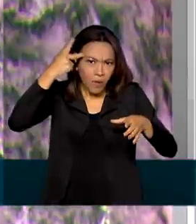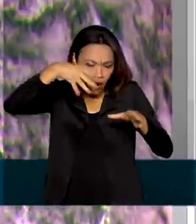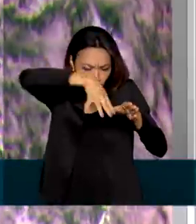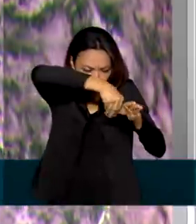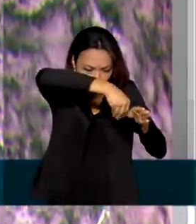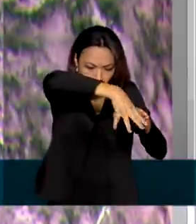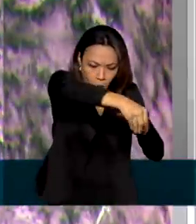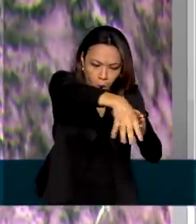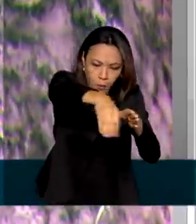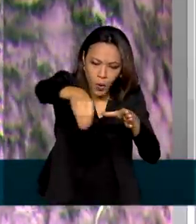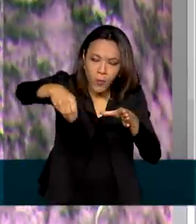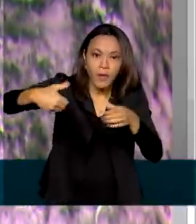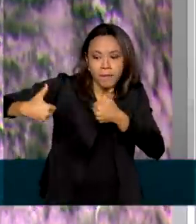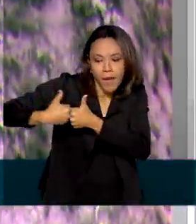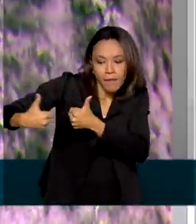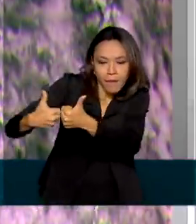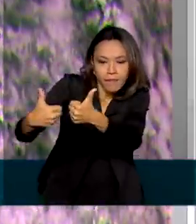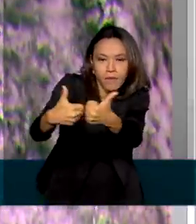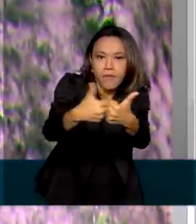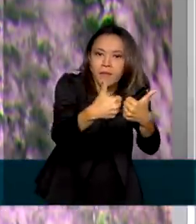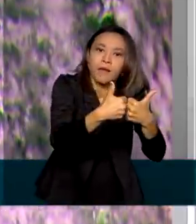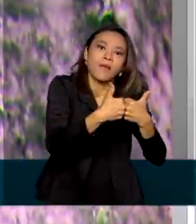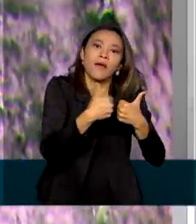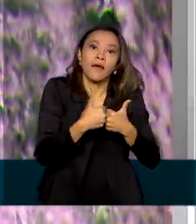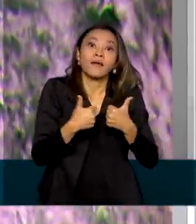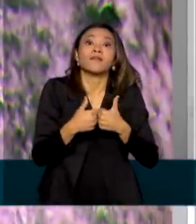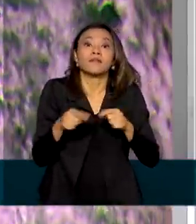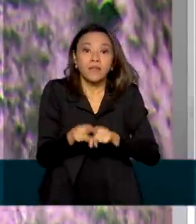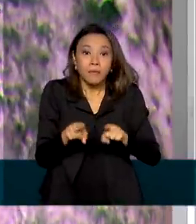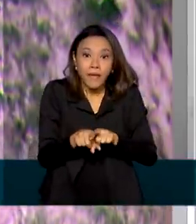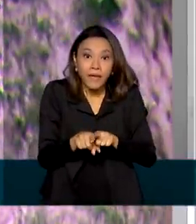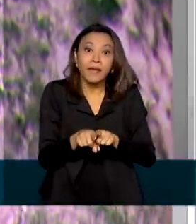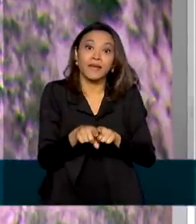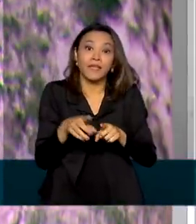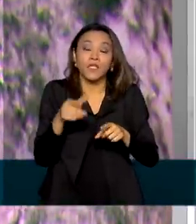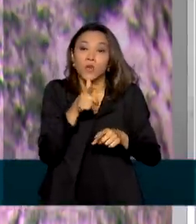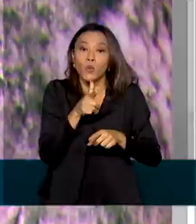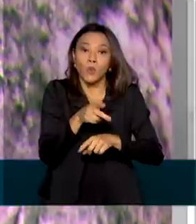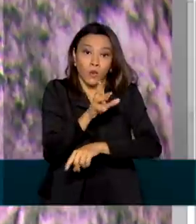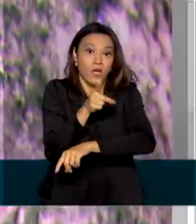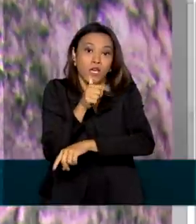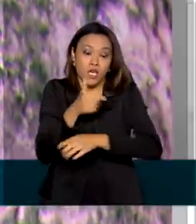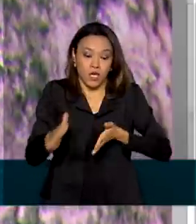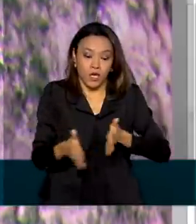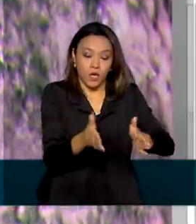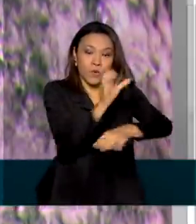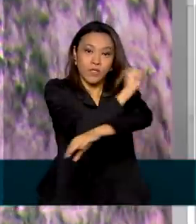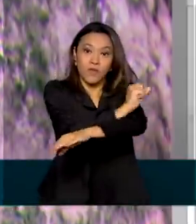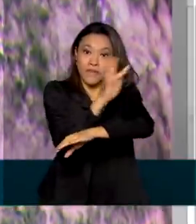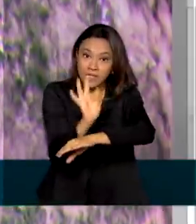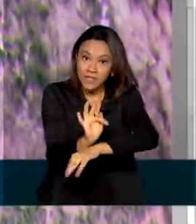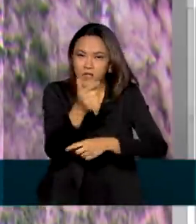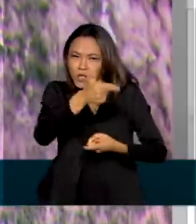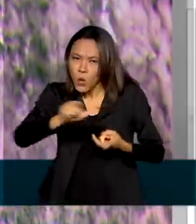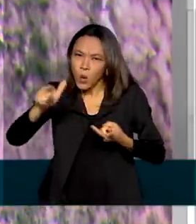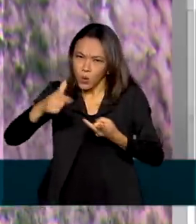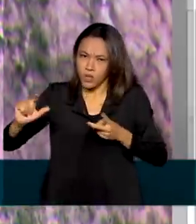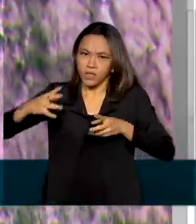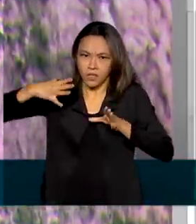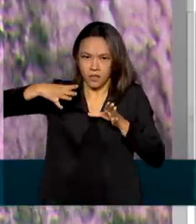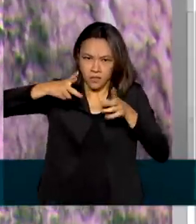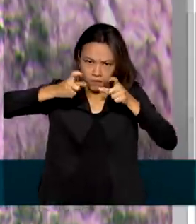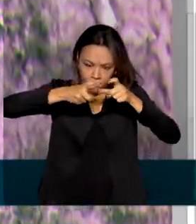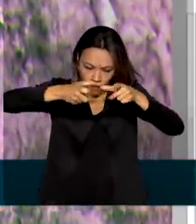Rio e de regiões próximas do Reservatório de Sobradinho, do Rio São Francisco em Cor Verdadeira e muitas outras. Por enquanto,